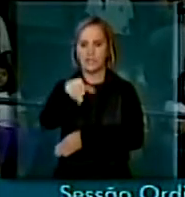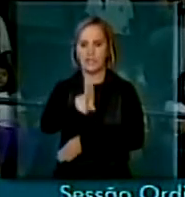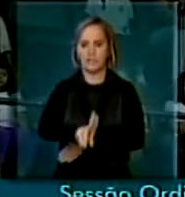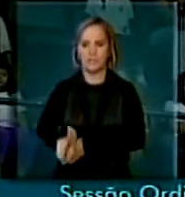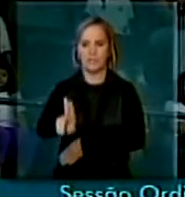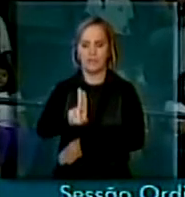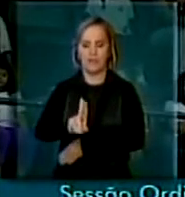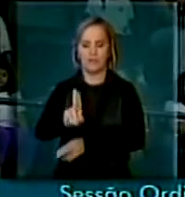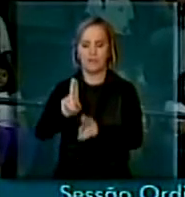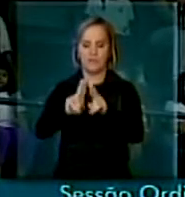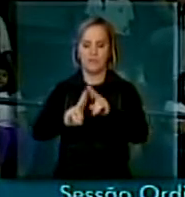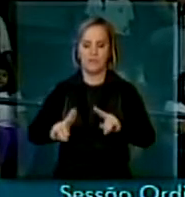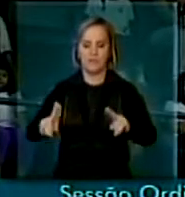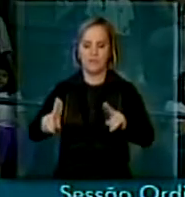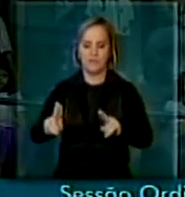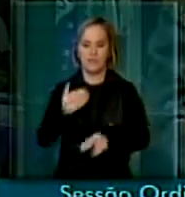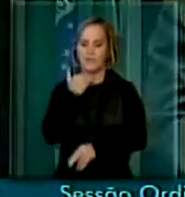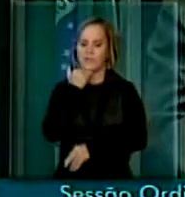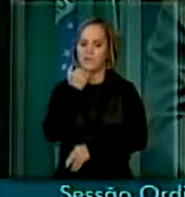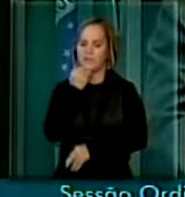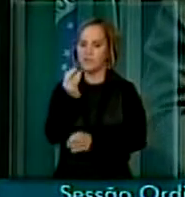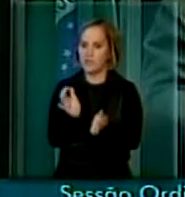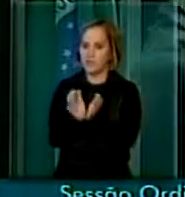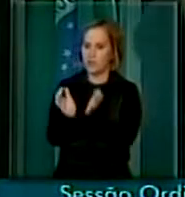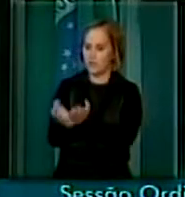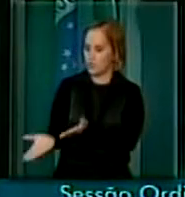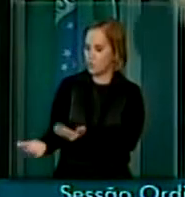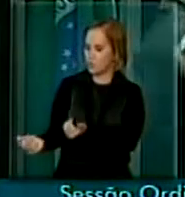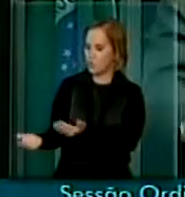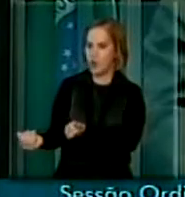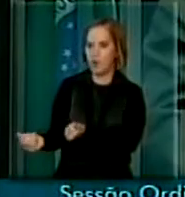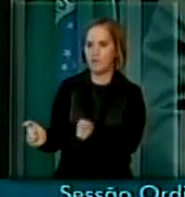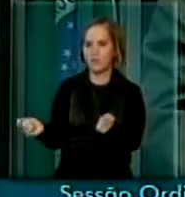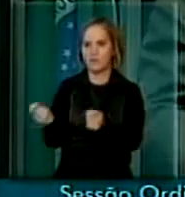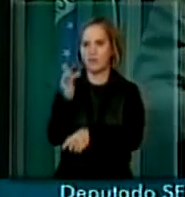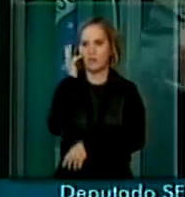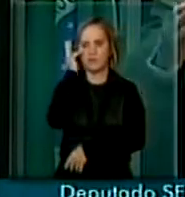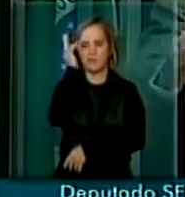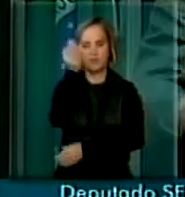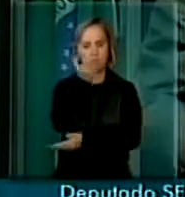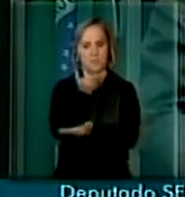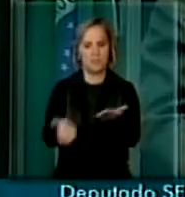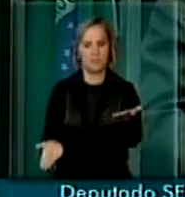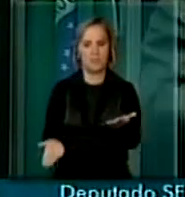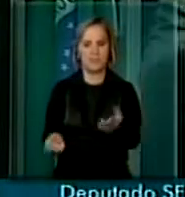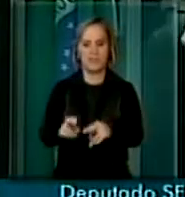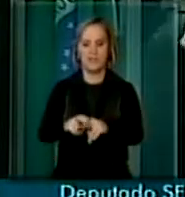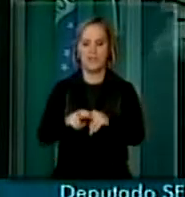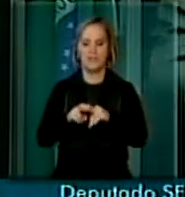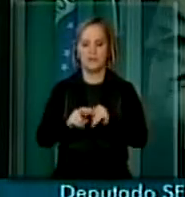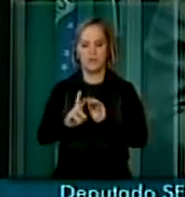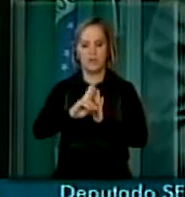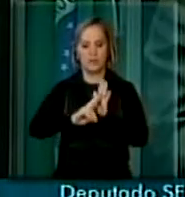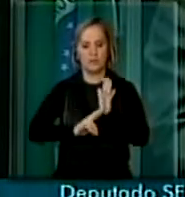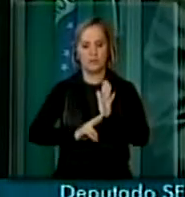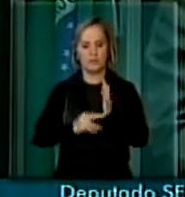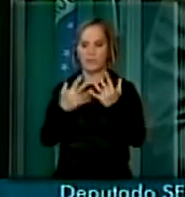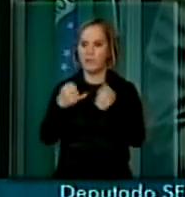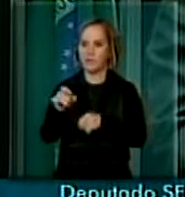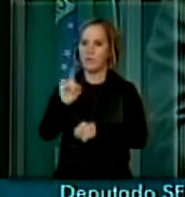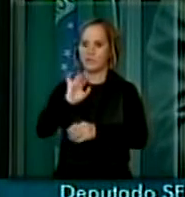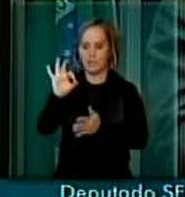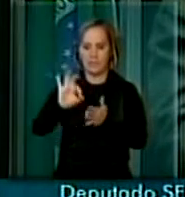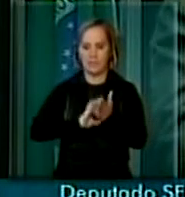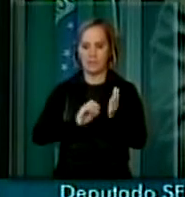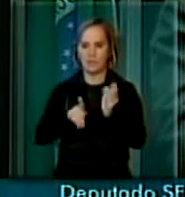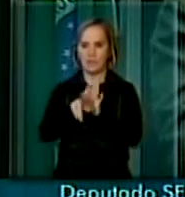Não é justo que esses jovens talentos tenham o seu futuro prejudicado por uma norma que não permite a matrícula na faculdade,